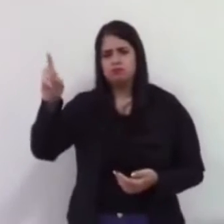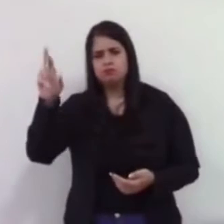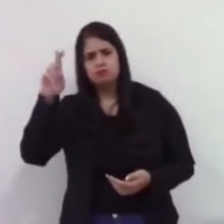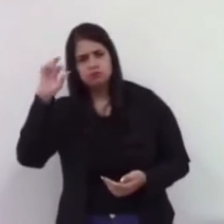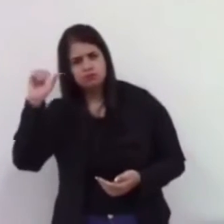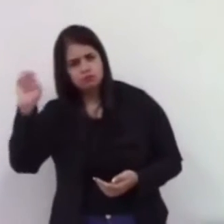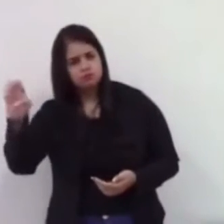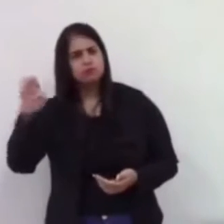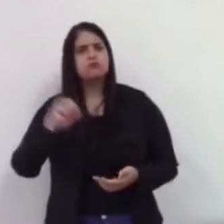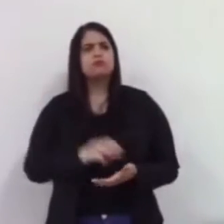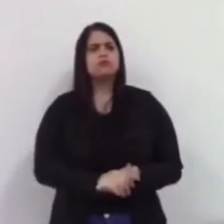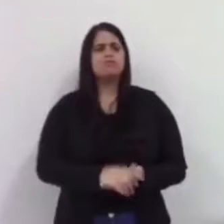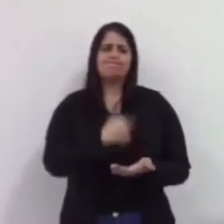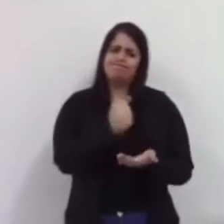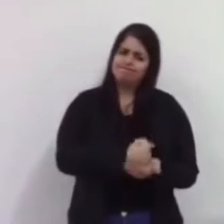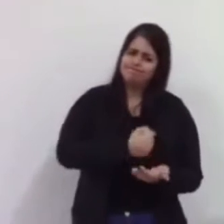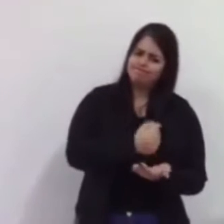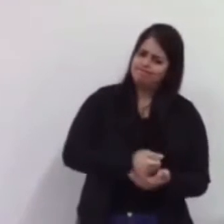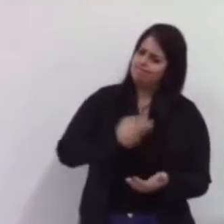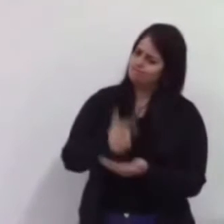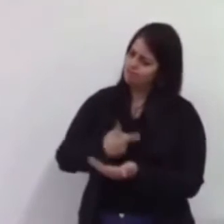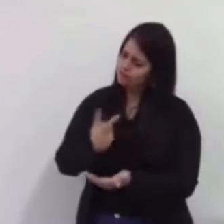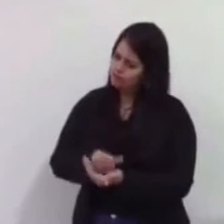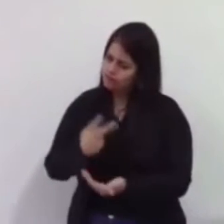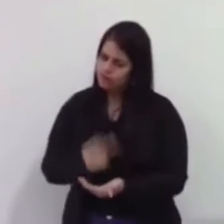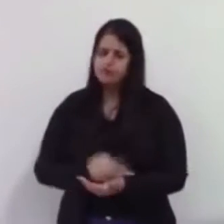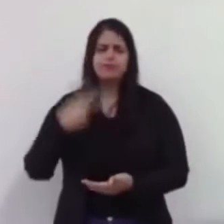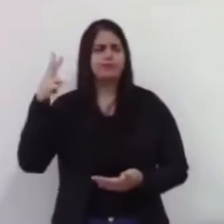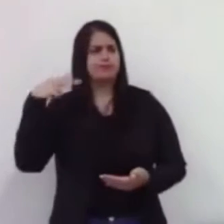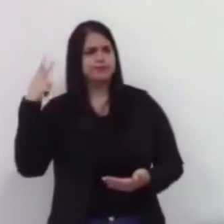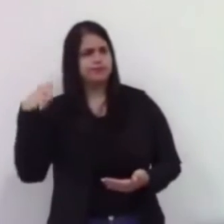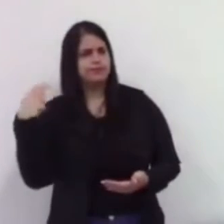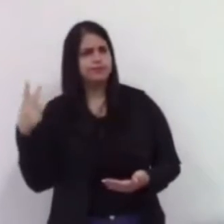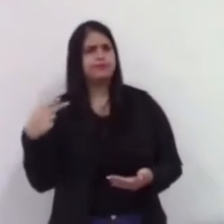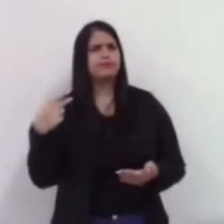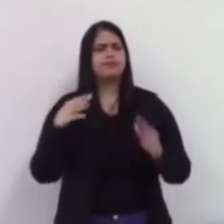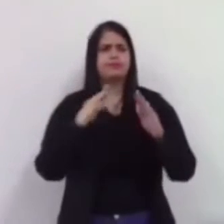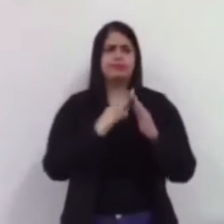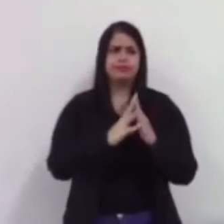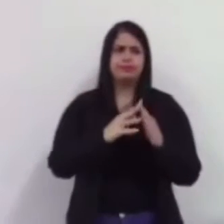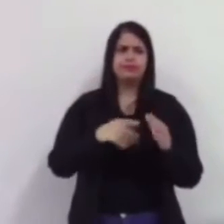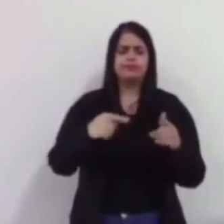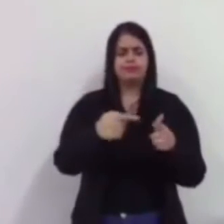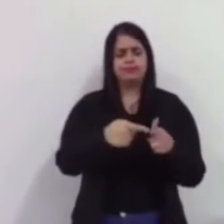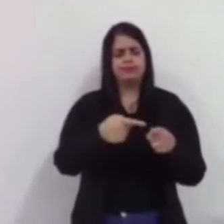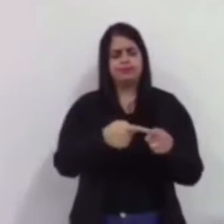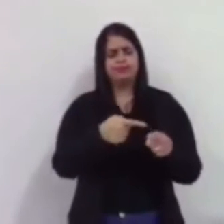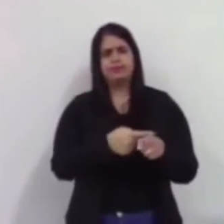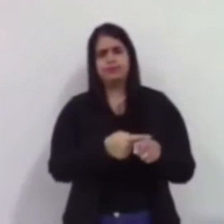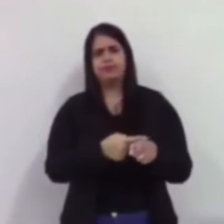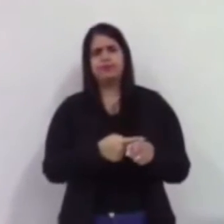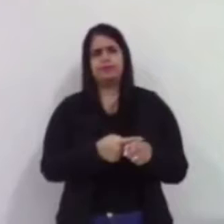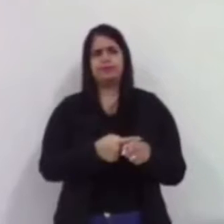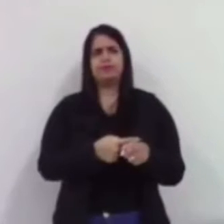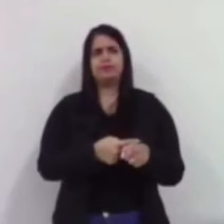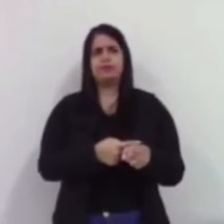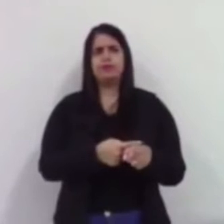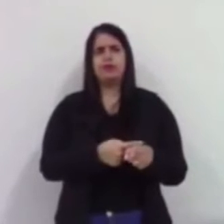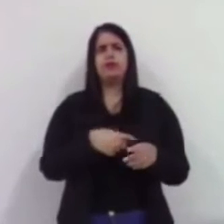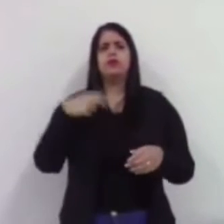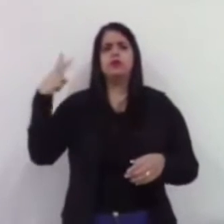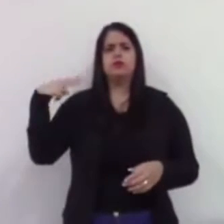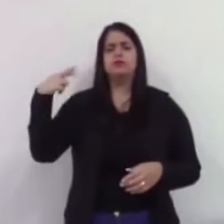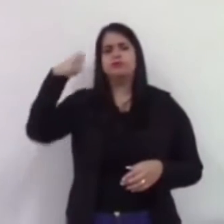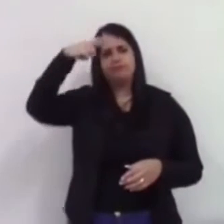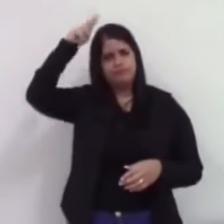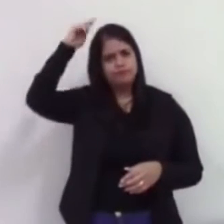cobrado do que eles. A gente é vereador, mora no bairro, quando sai o vizinho, o colega Rinaldo sabe disso, cobra mais a gente, e